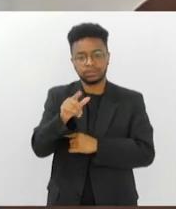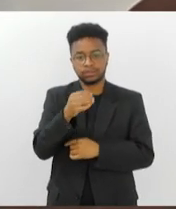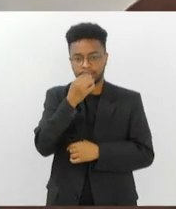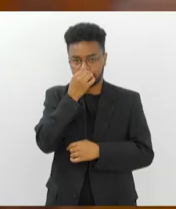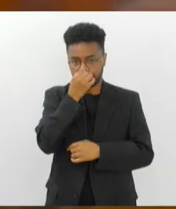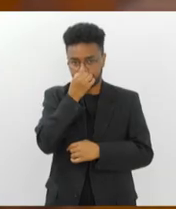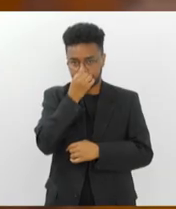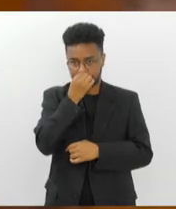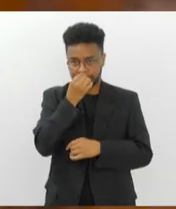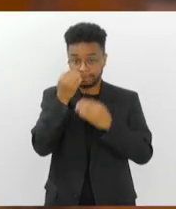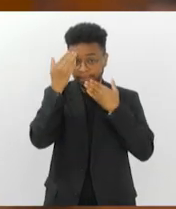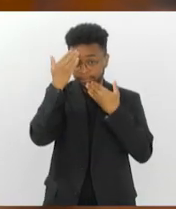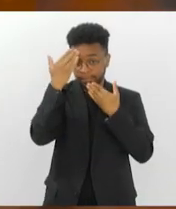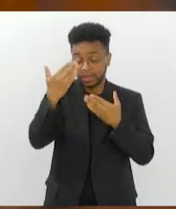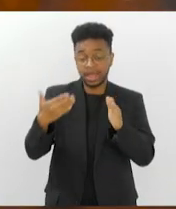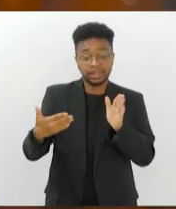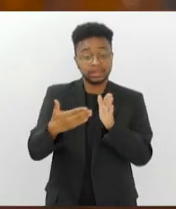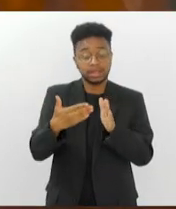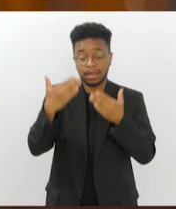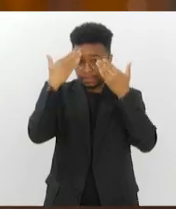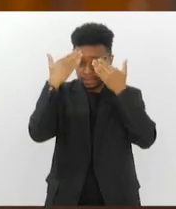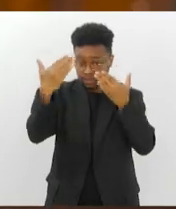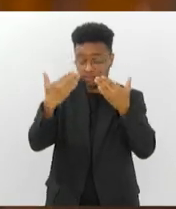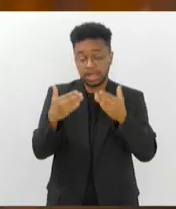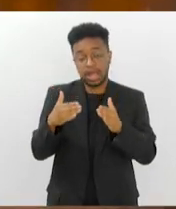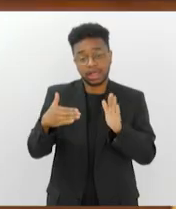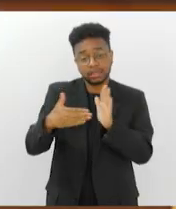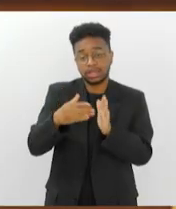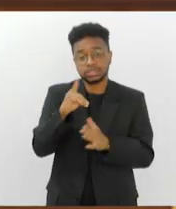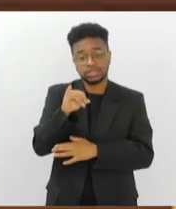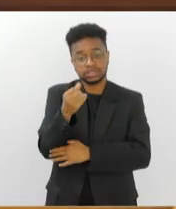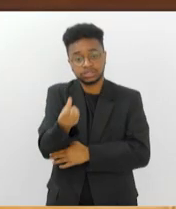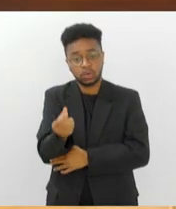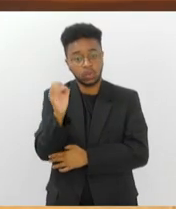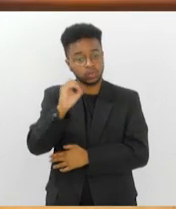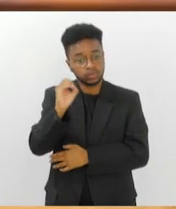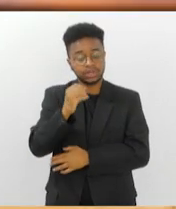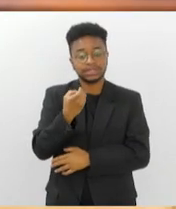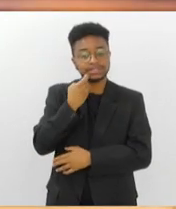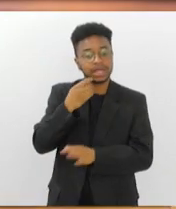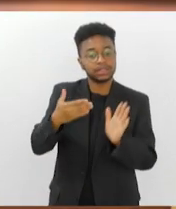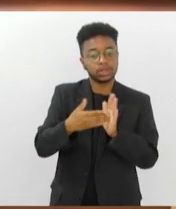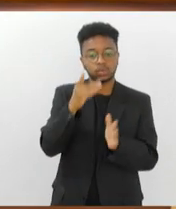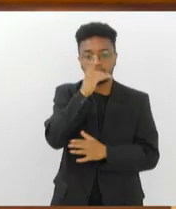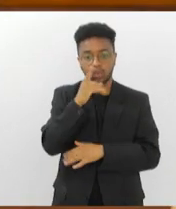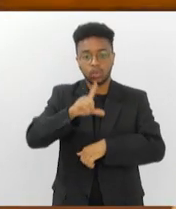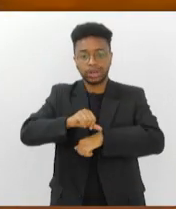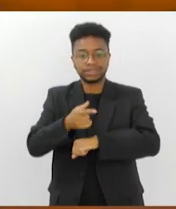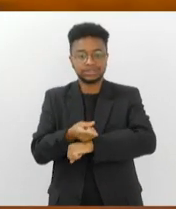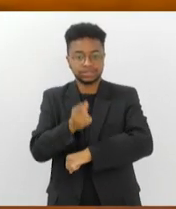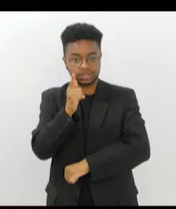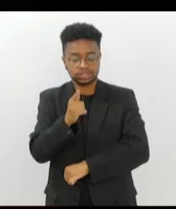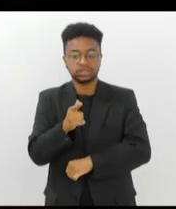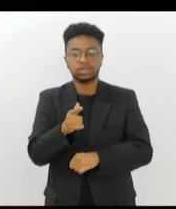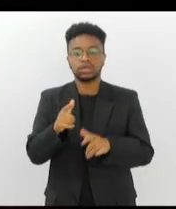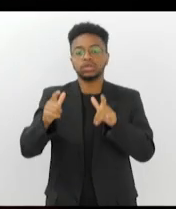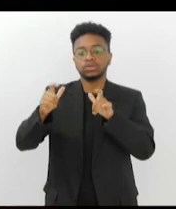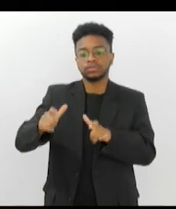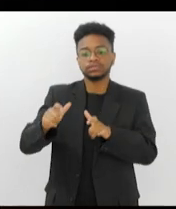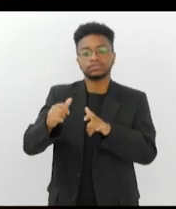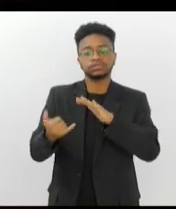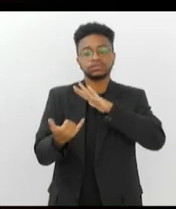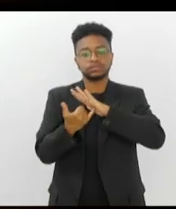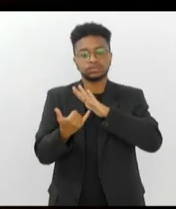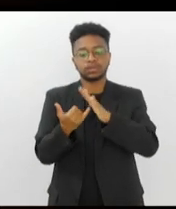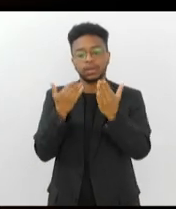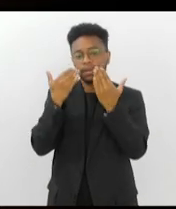A apresentação fica em cartaz até o dia 6 de outubro, de sexta a domingo, às 7 horas da noite, no auditório do Instituto de